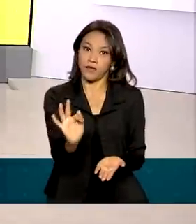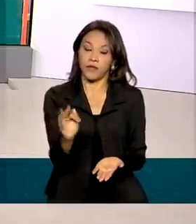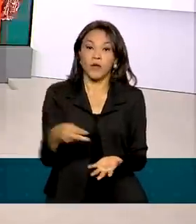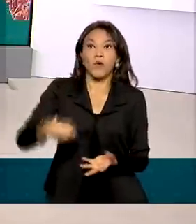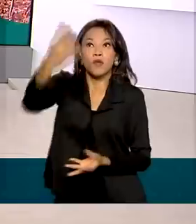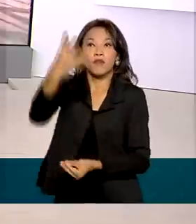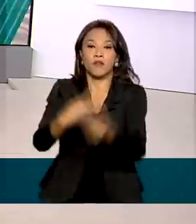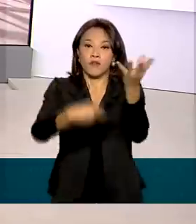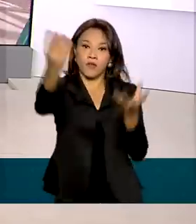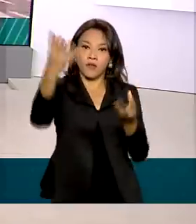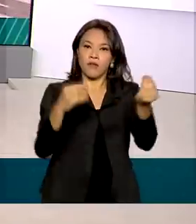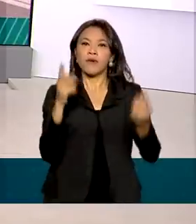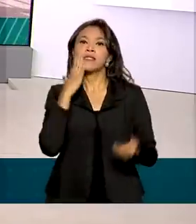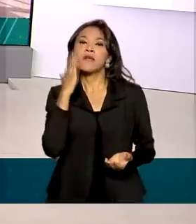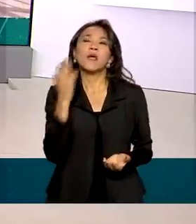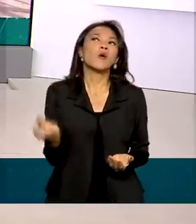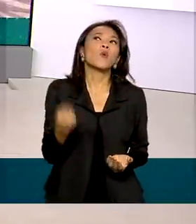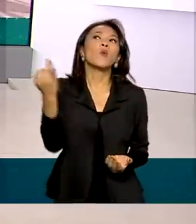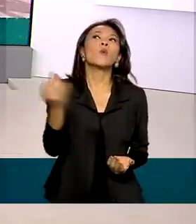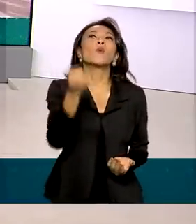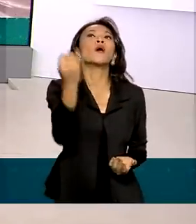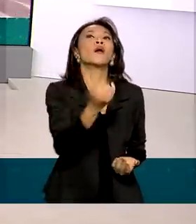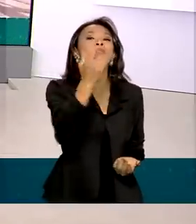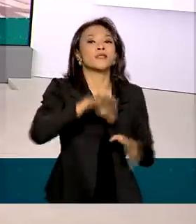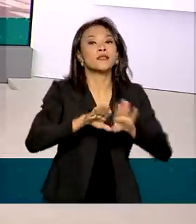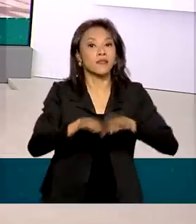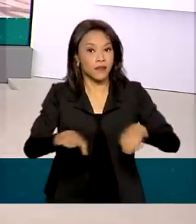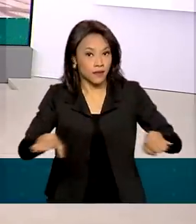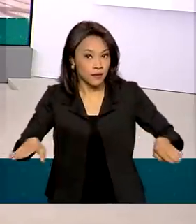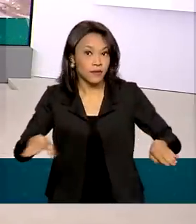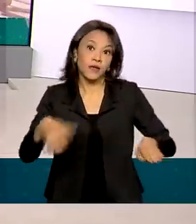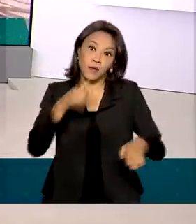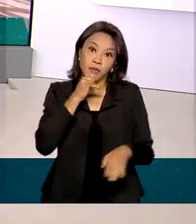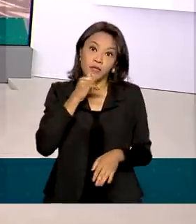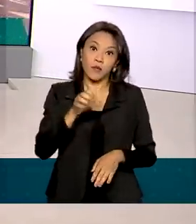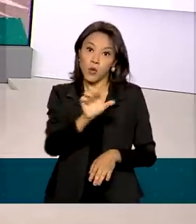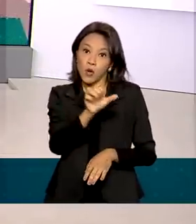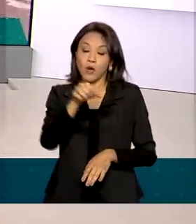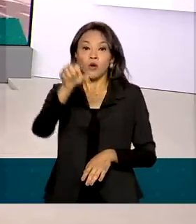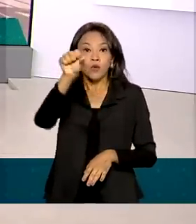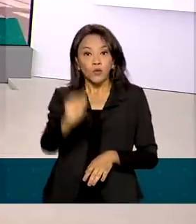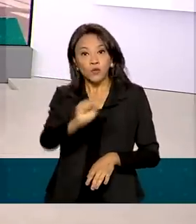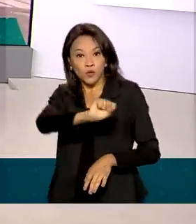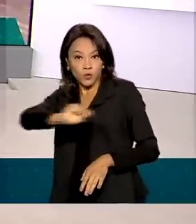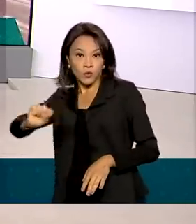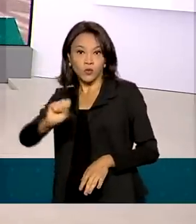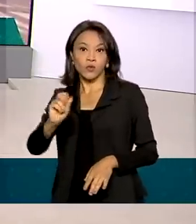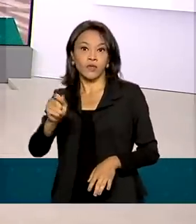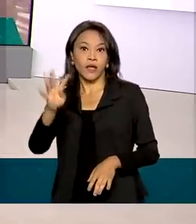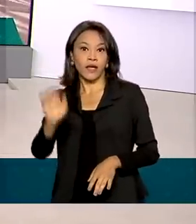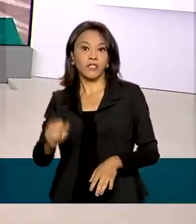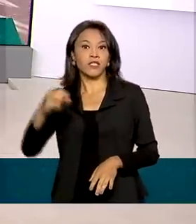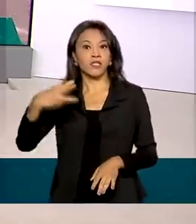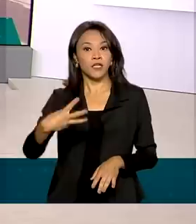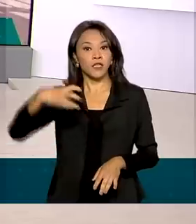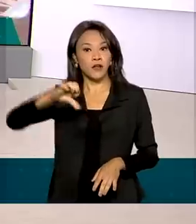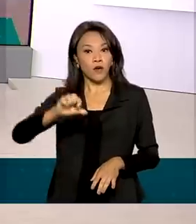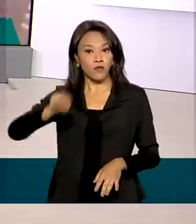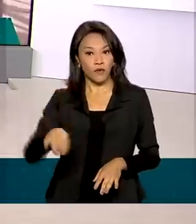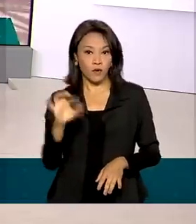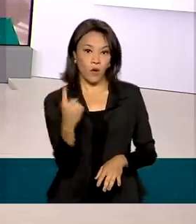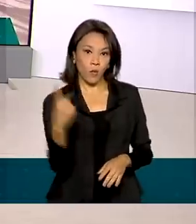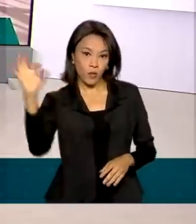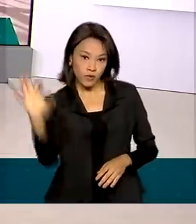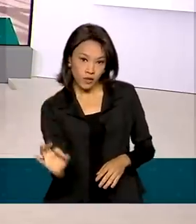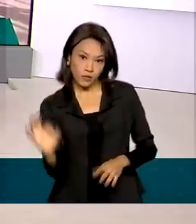localidade vai considerar a quantidade de crianças. A região Sudeste, por exemplo, deve receber 39,1% do total